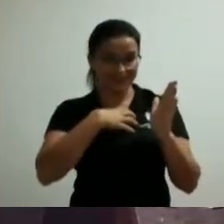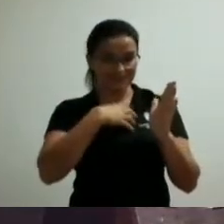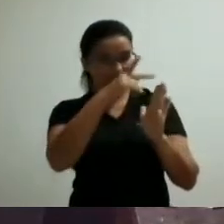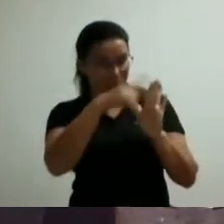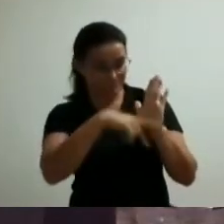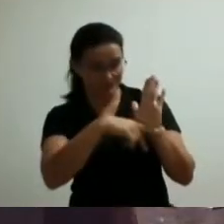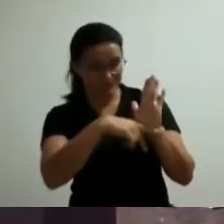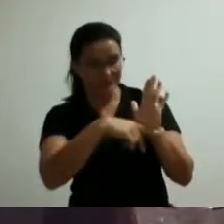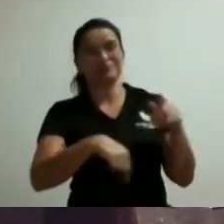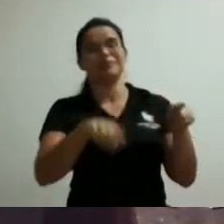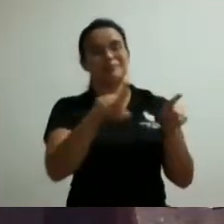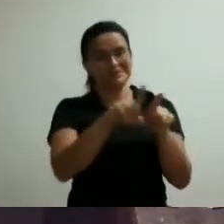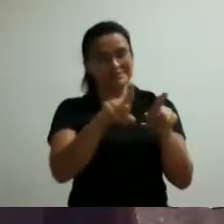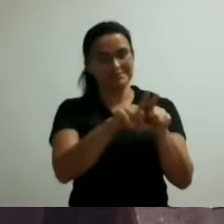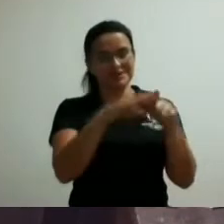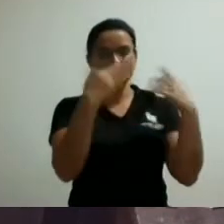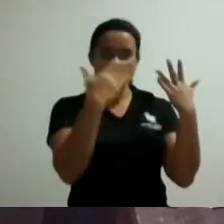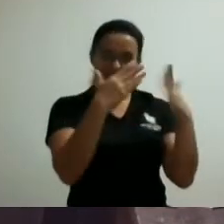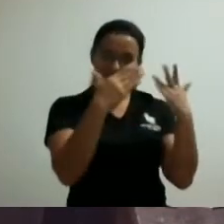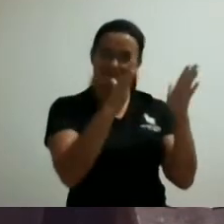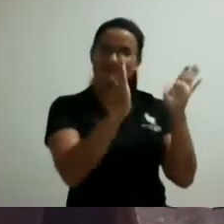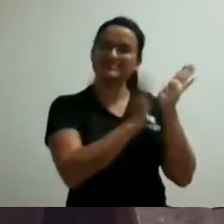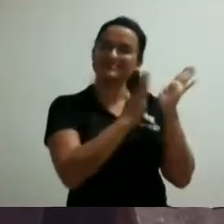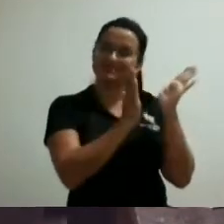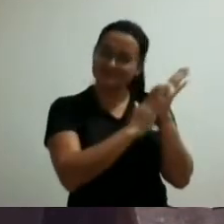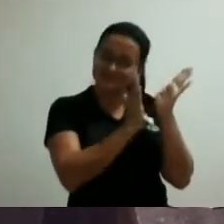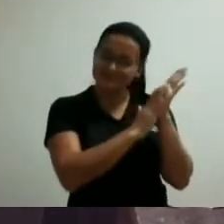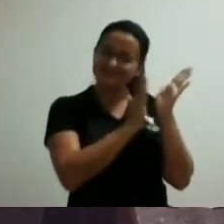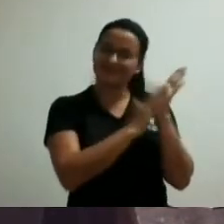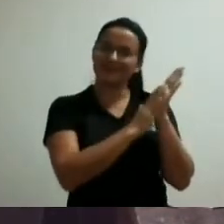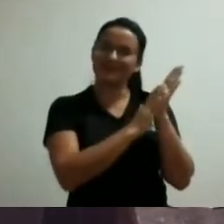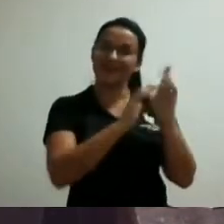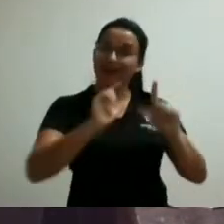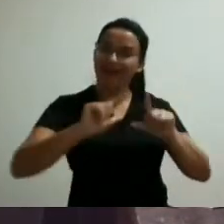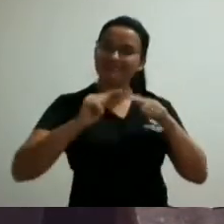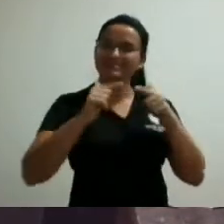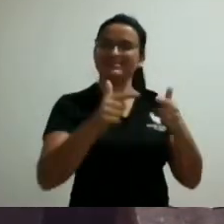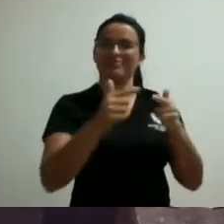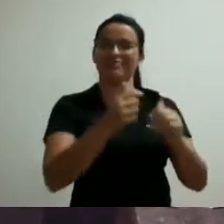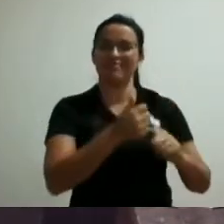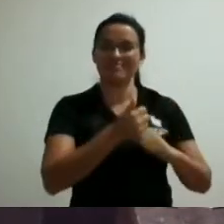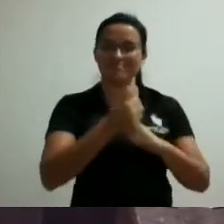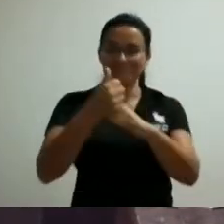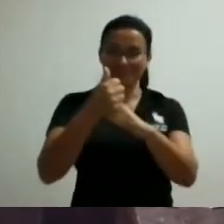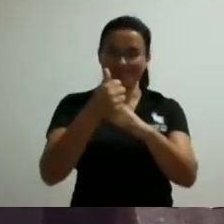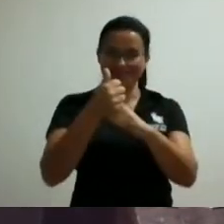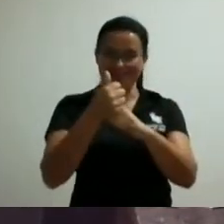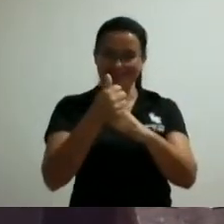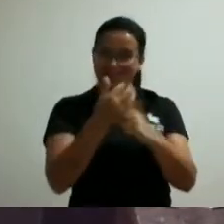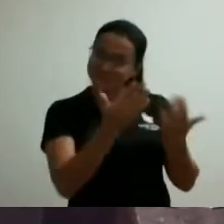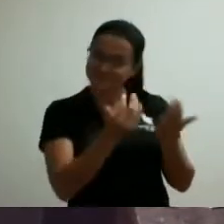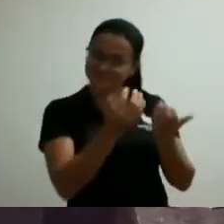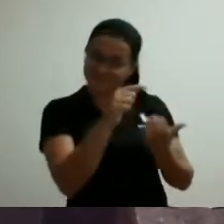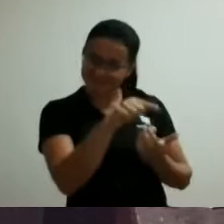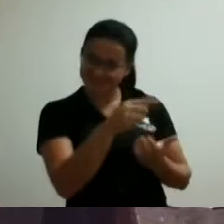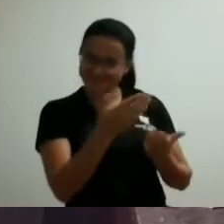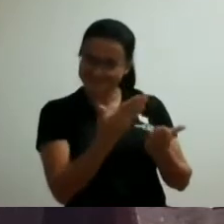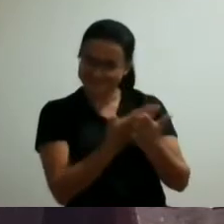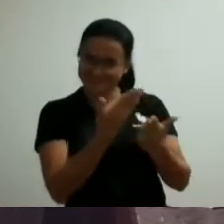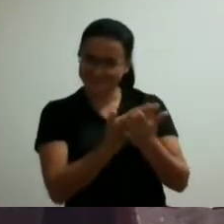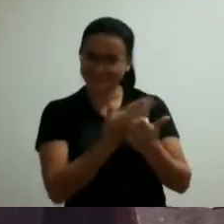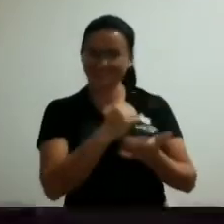falar dos primeiros socorros e tudo mas também pela sensibilidade de apoiar a meninada da estudante